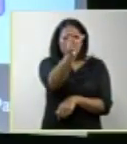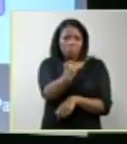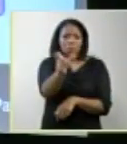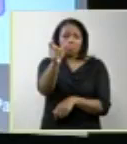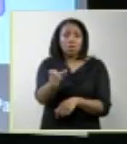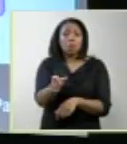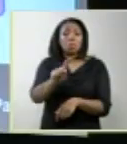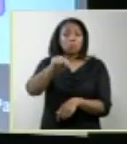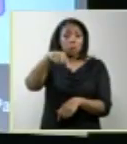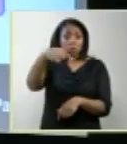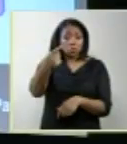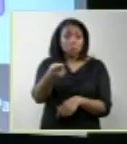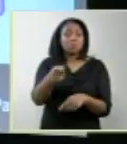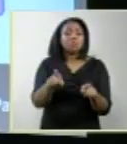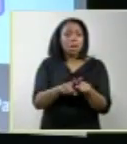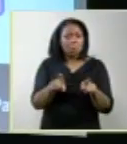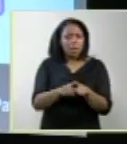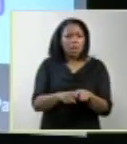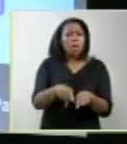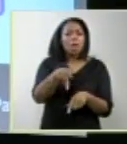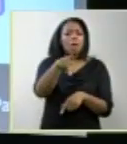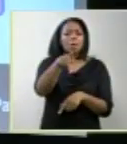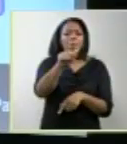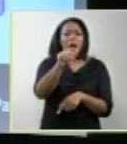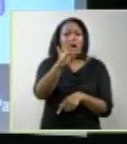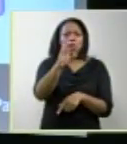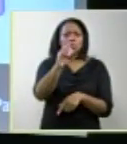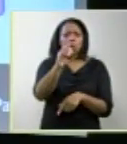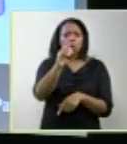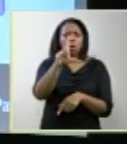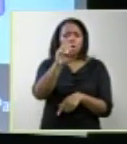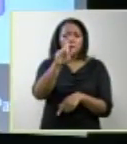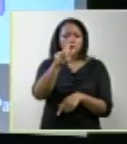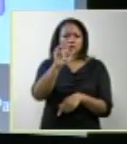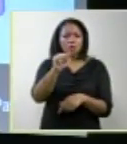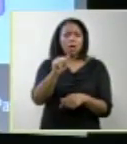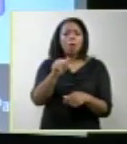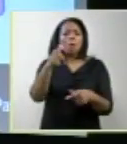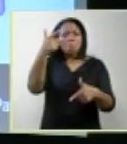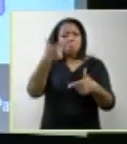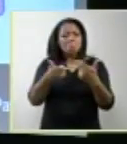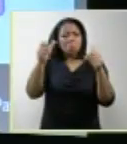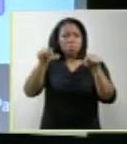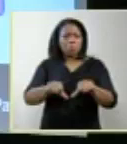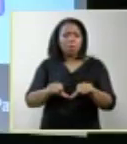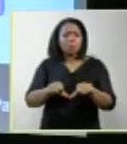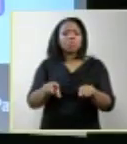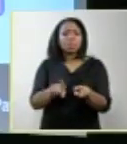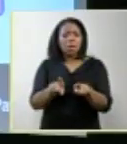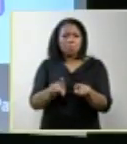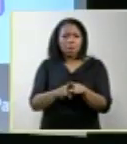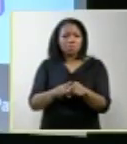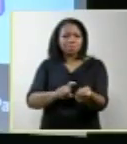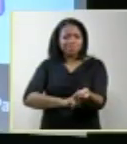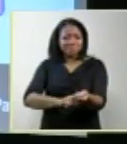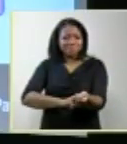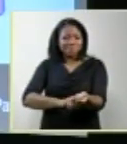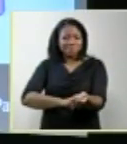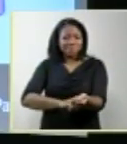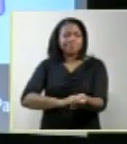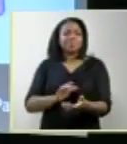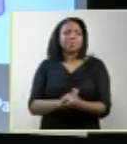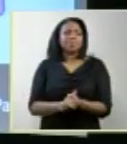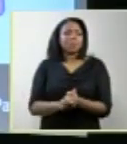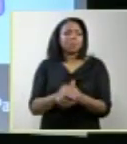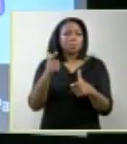patologias são variáveis de malformação do sistema nervoso central, mas que não preenchem os pré-requisitos da